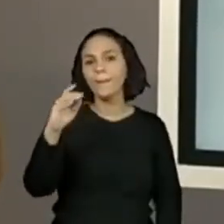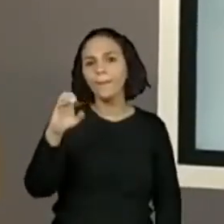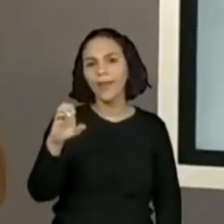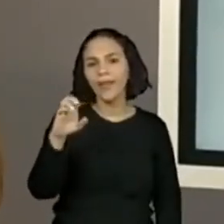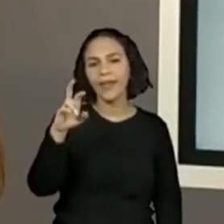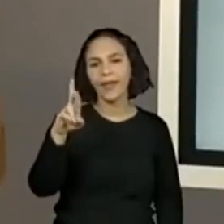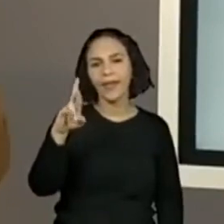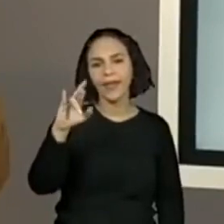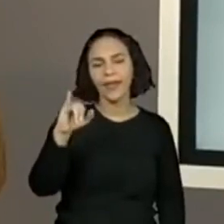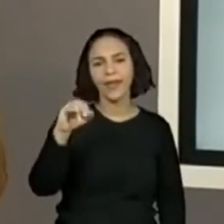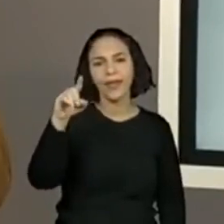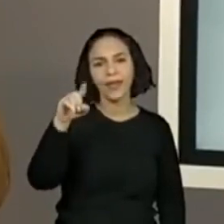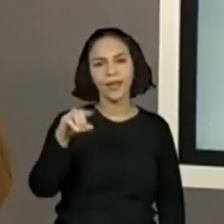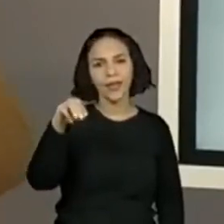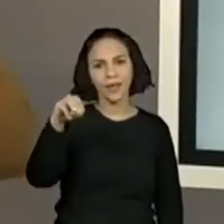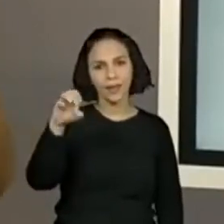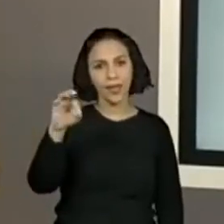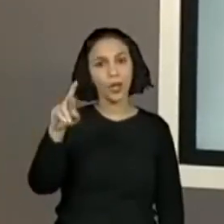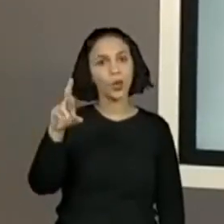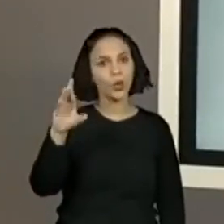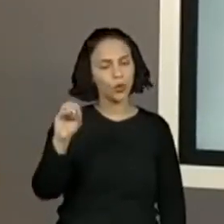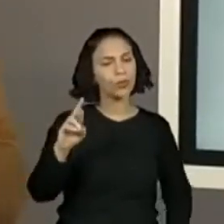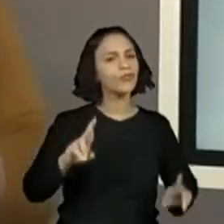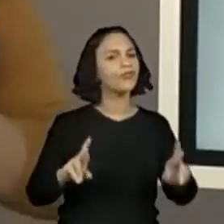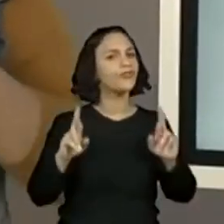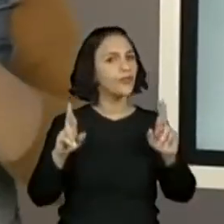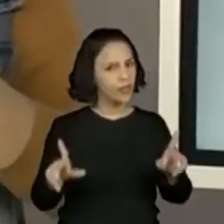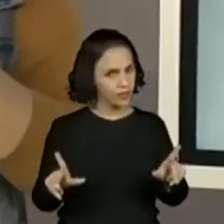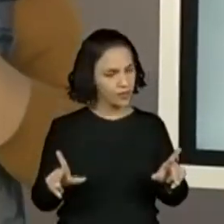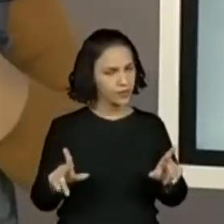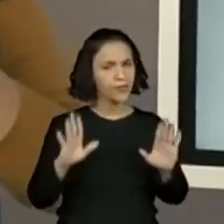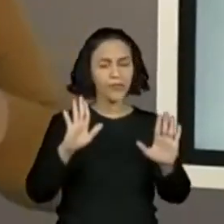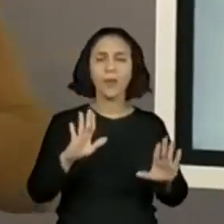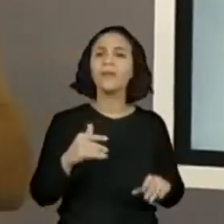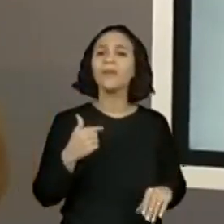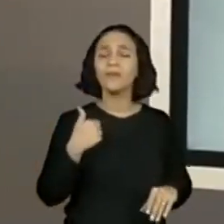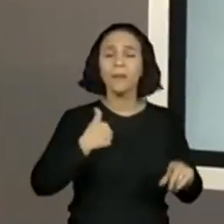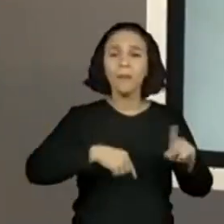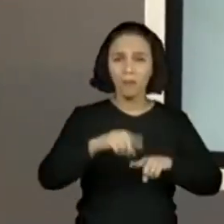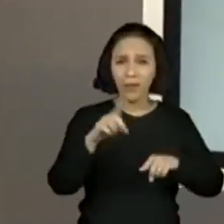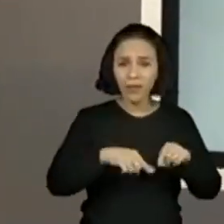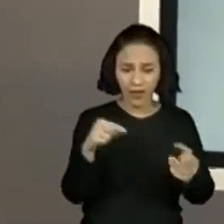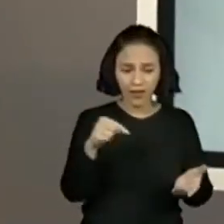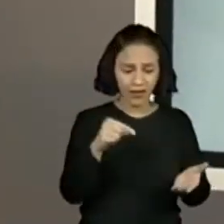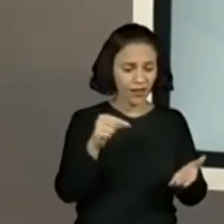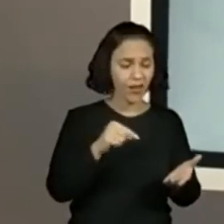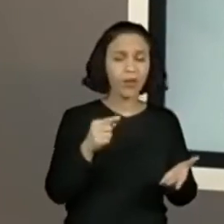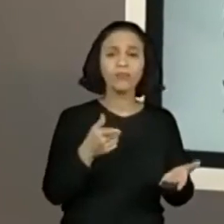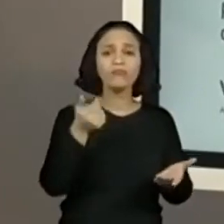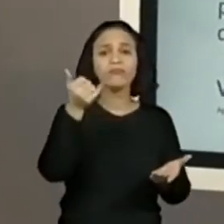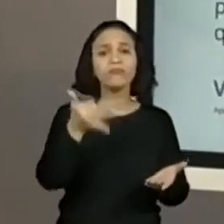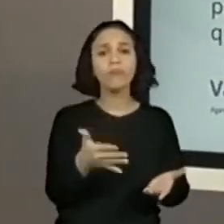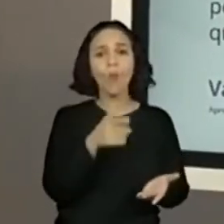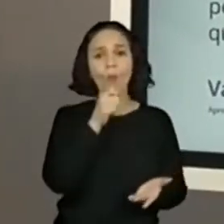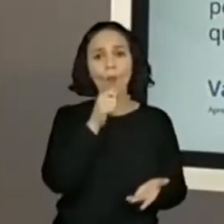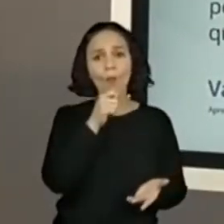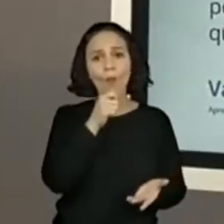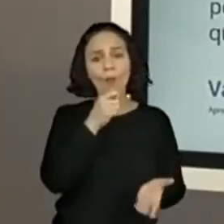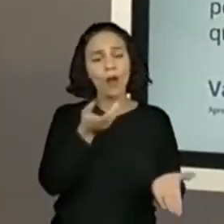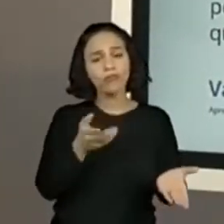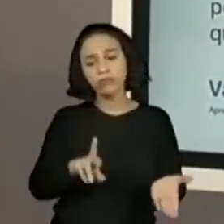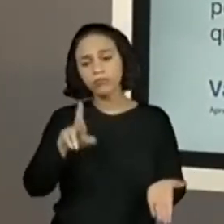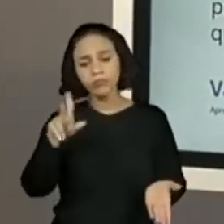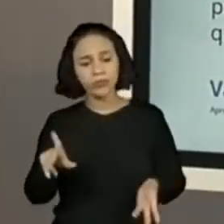diferenças entre área e perímetro. Mas, Prô, no meu material do Aprender Sempre, não tem isso. Não tem essa